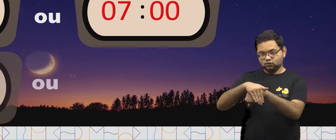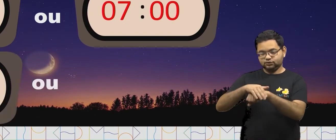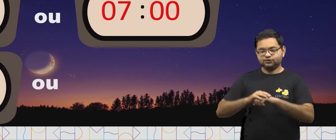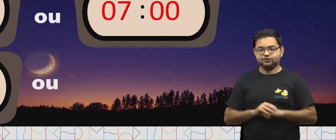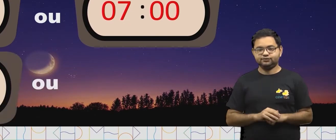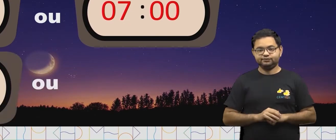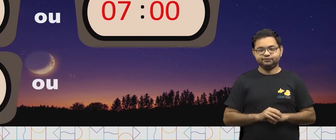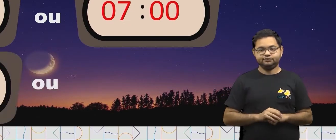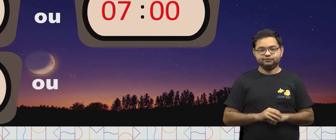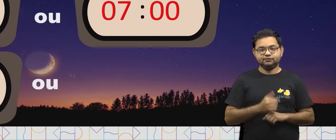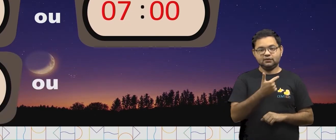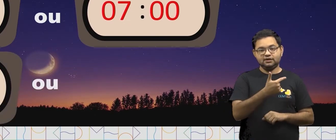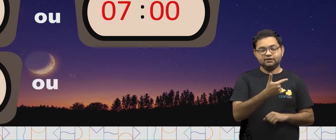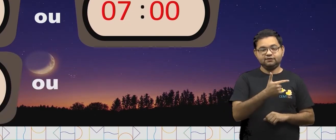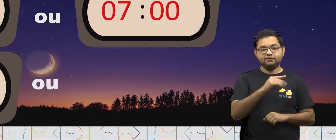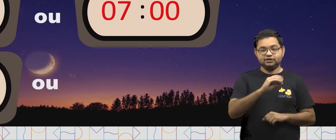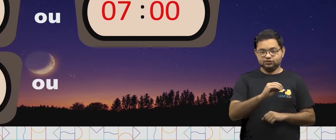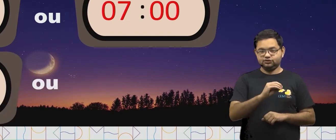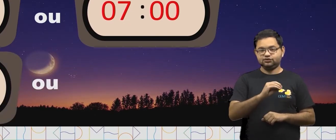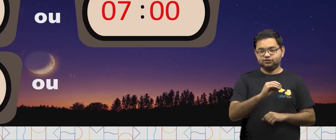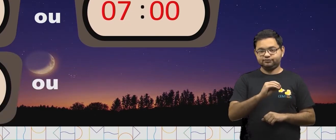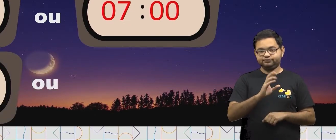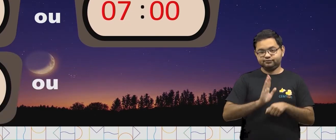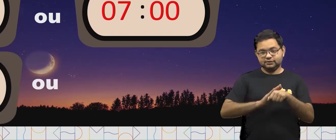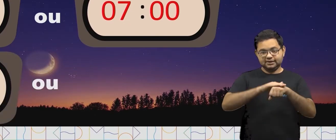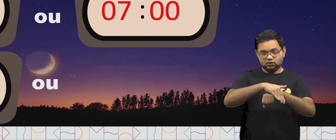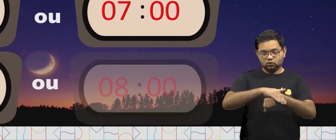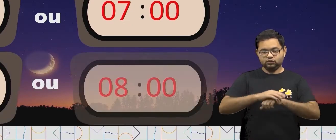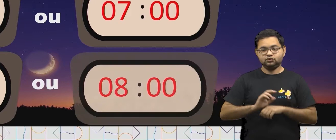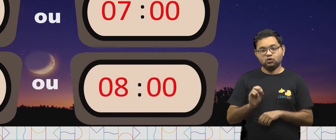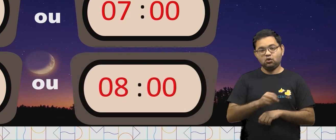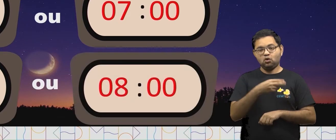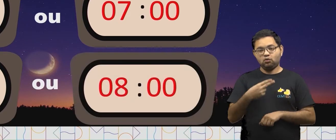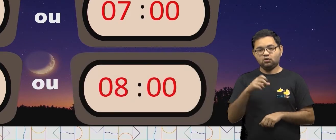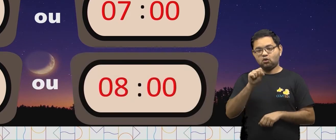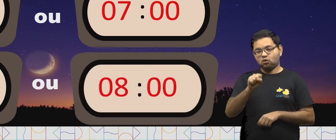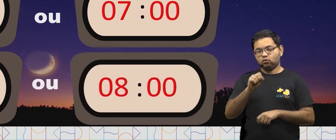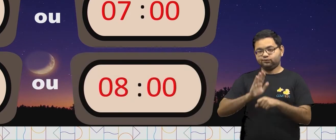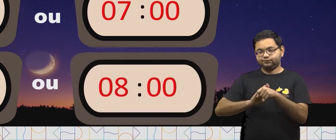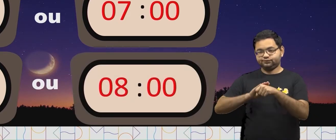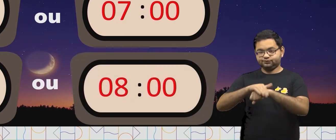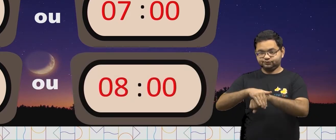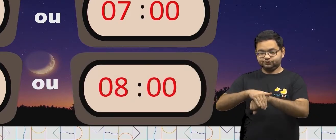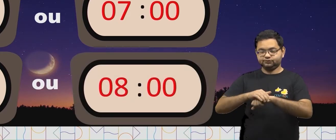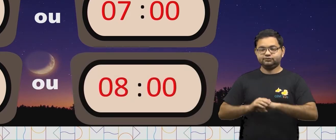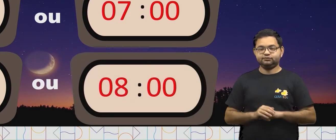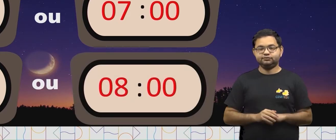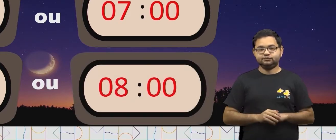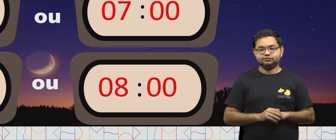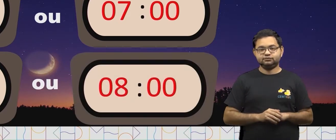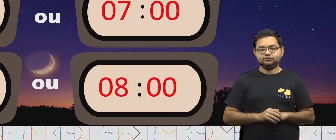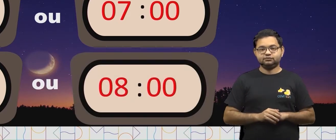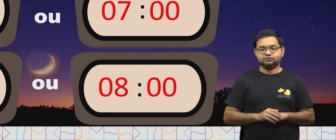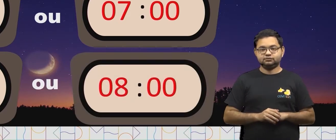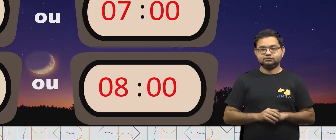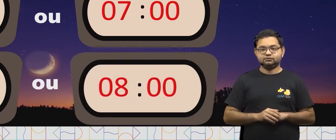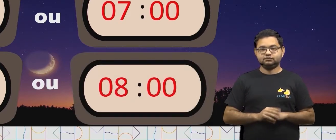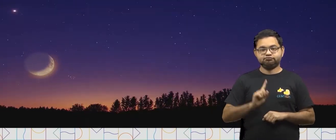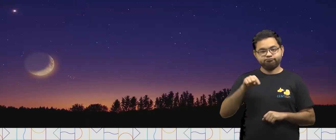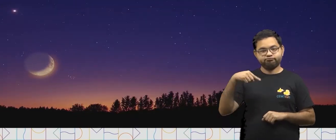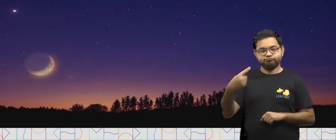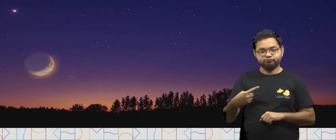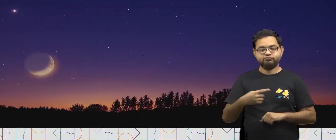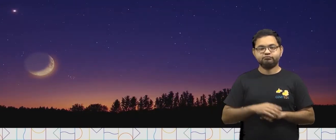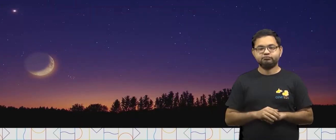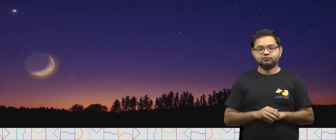Depois, 20 horas da noite ou 8 horas da noite. Em seguida, temos